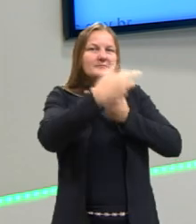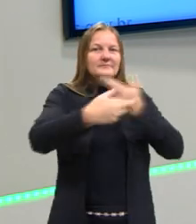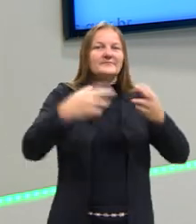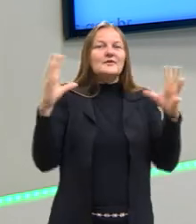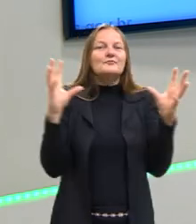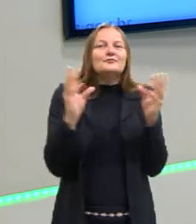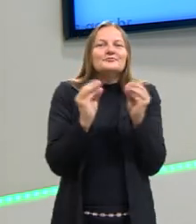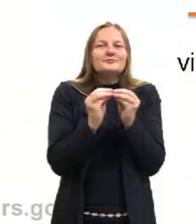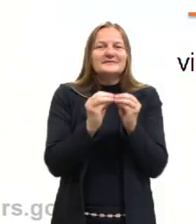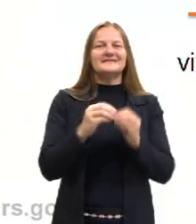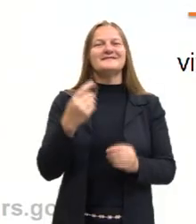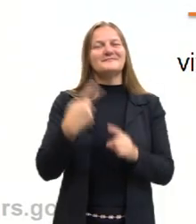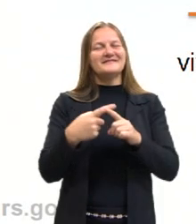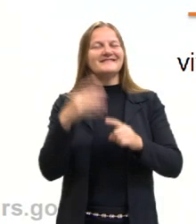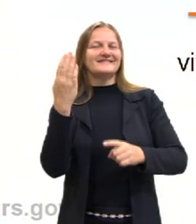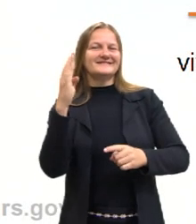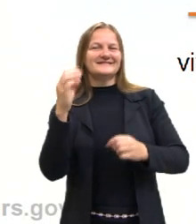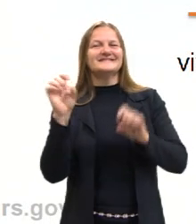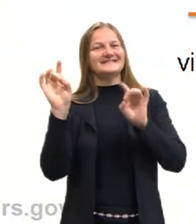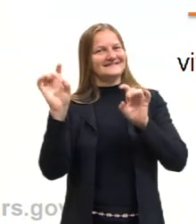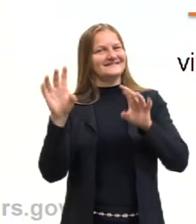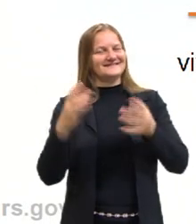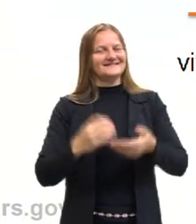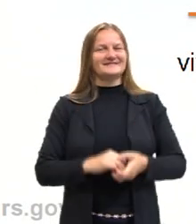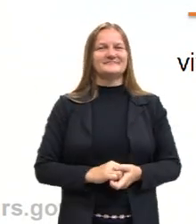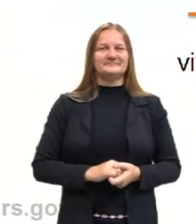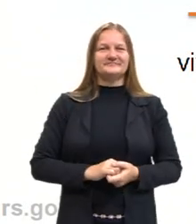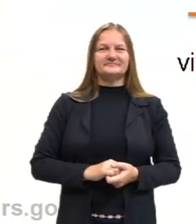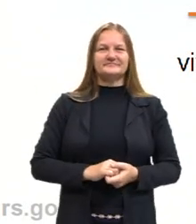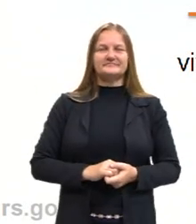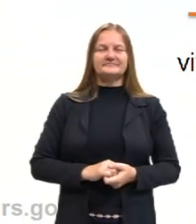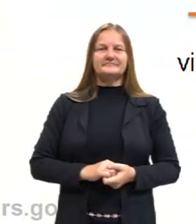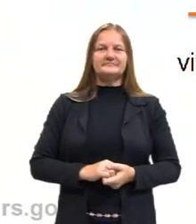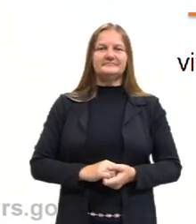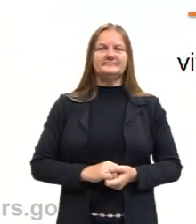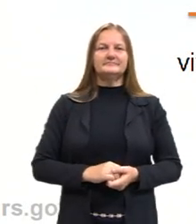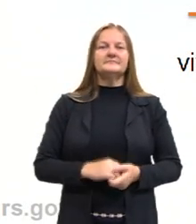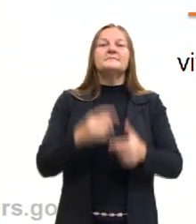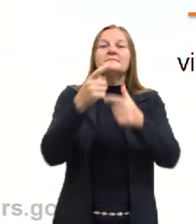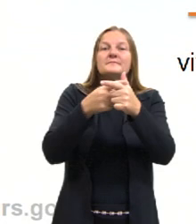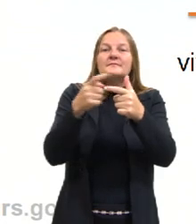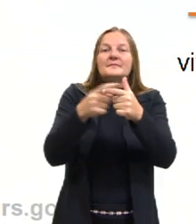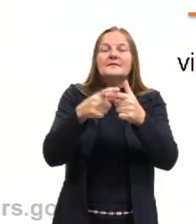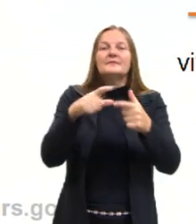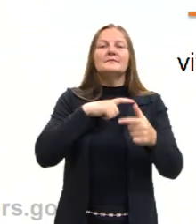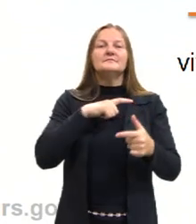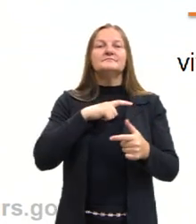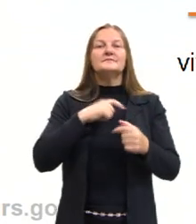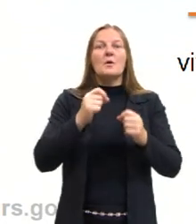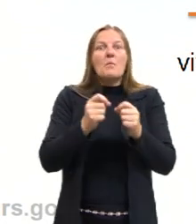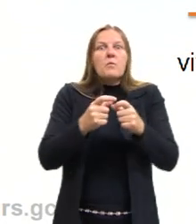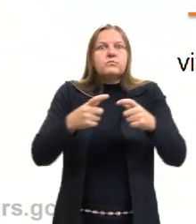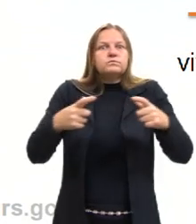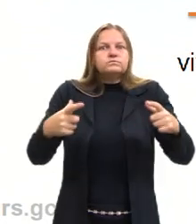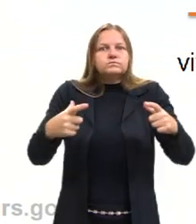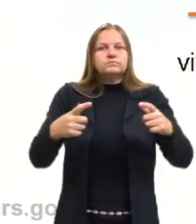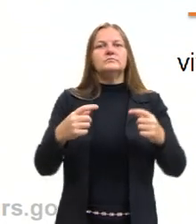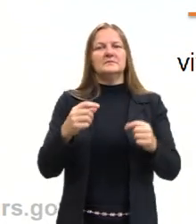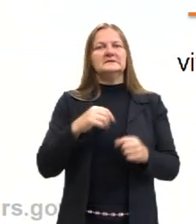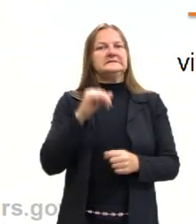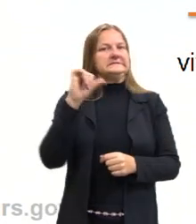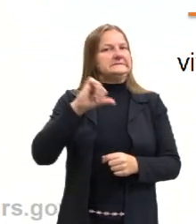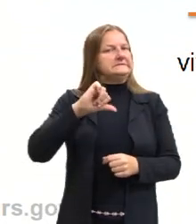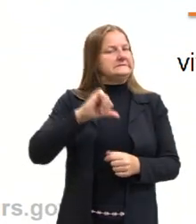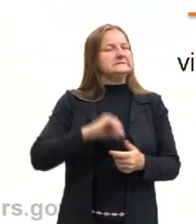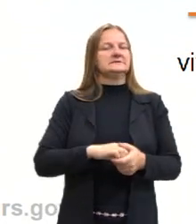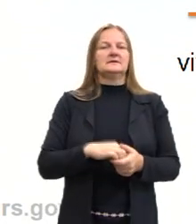isso para a professora de biologia. Mas o ciclo, ele precisa existir. O problema são os excessos. E esses excessos